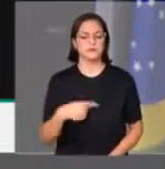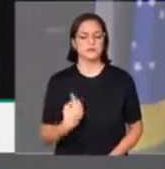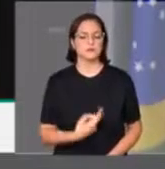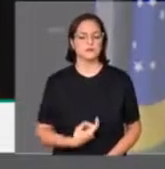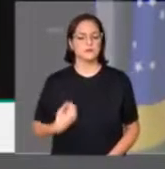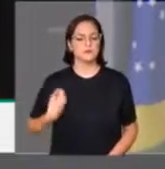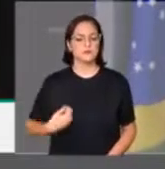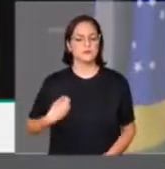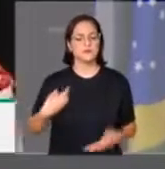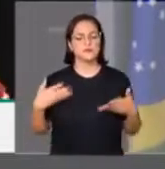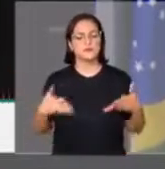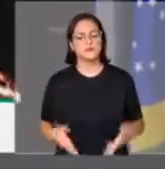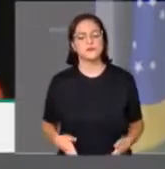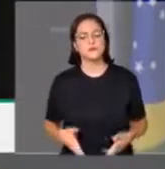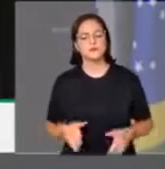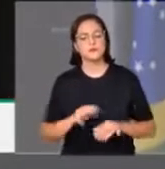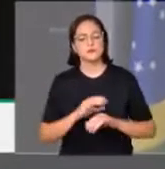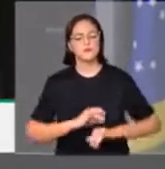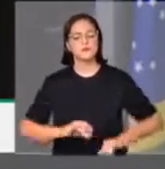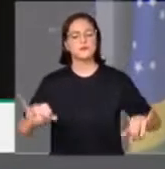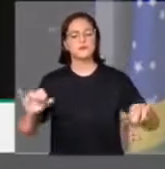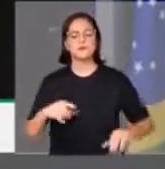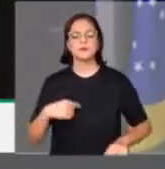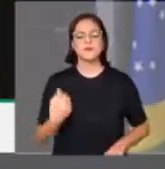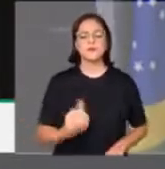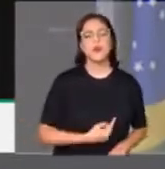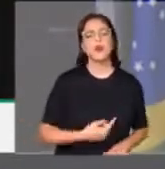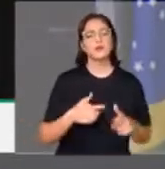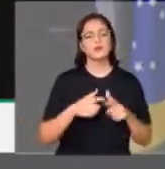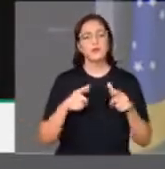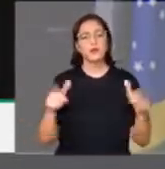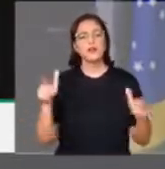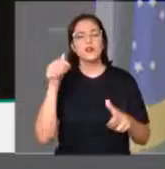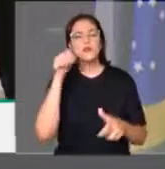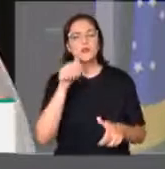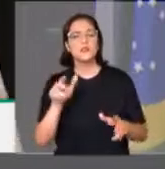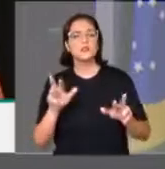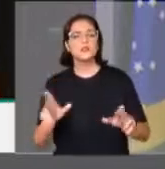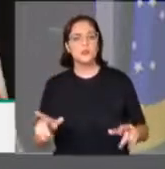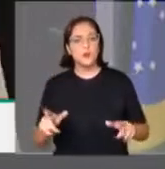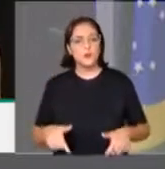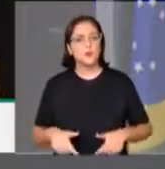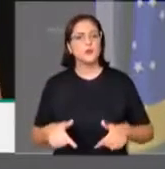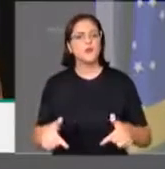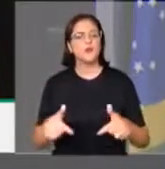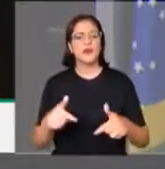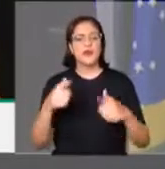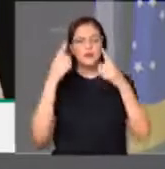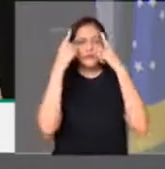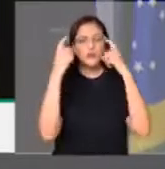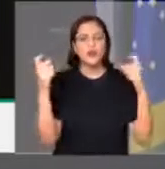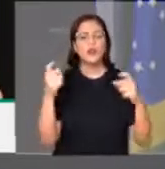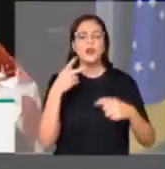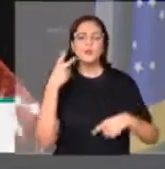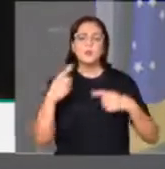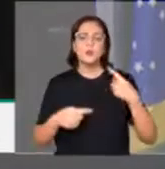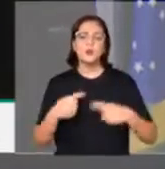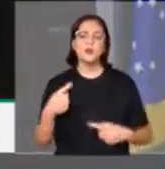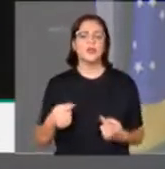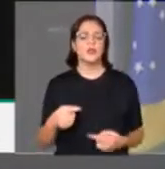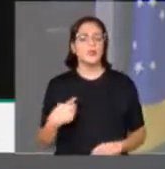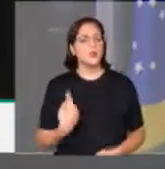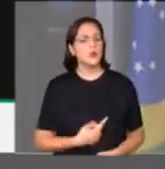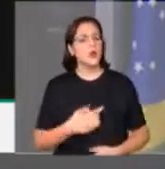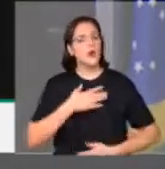refletir a realidade da maioria de mulheres e enfrentar a violência política que vivemos com o nosso corpo, que